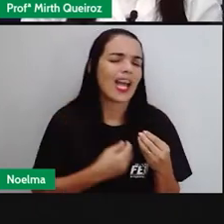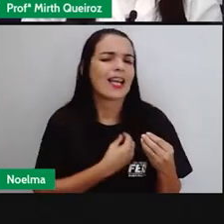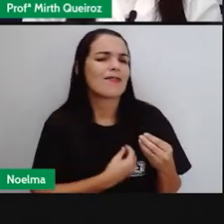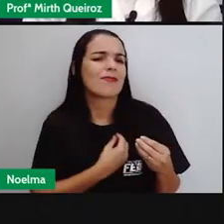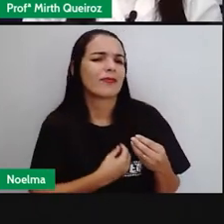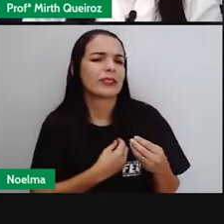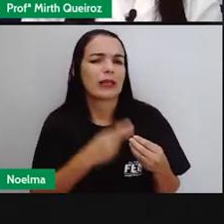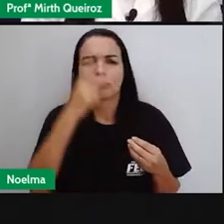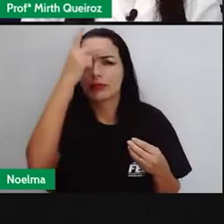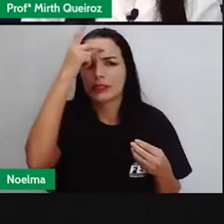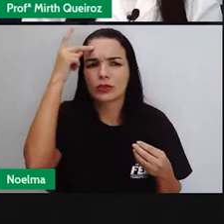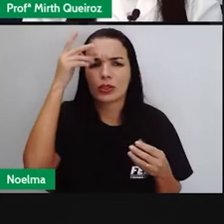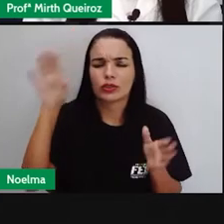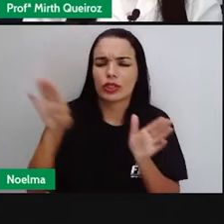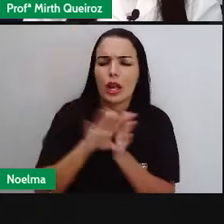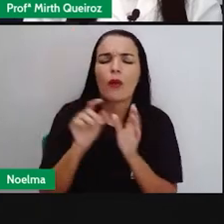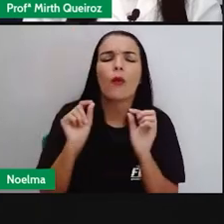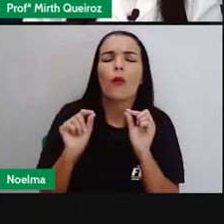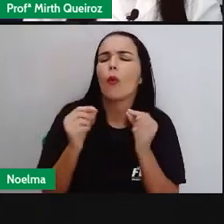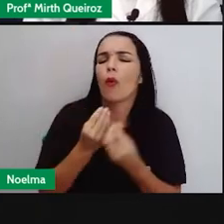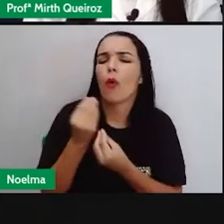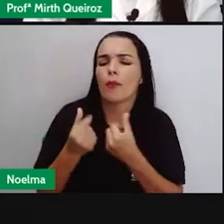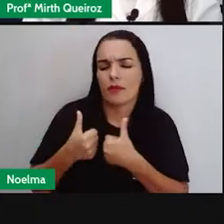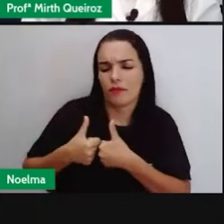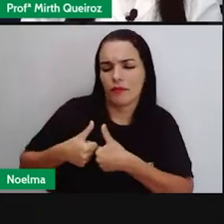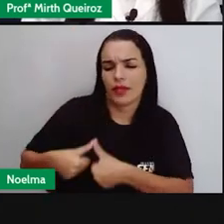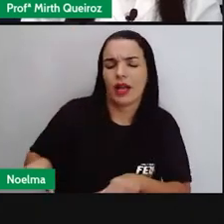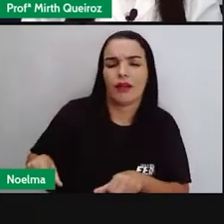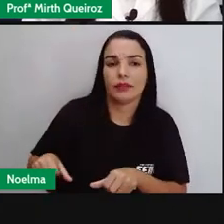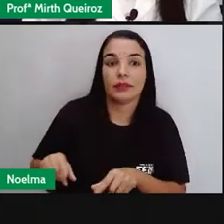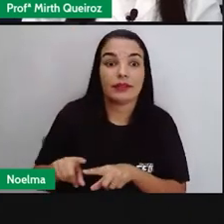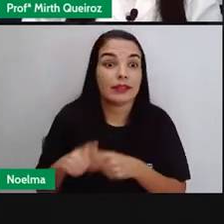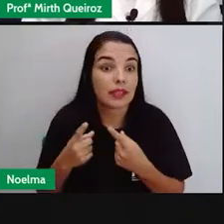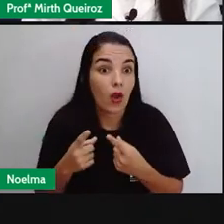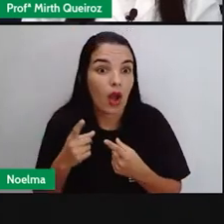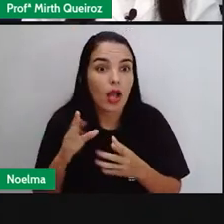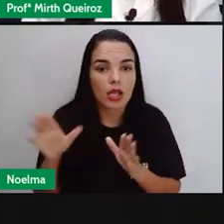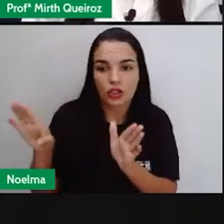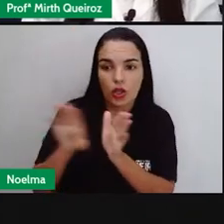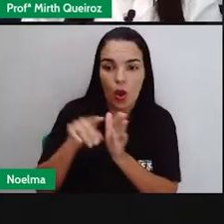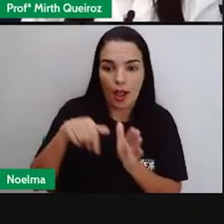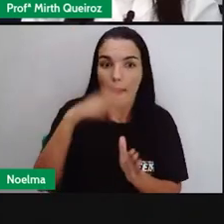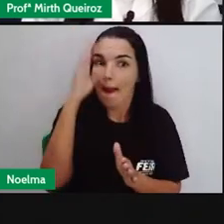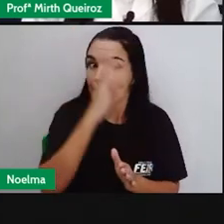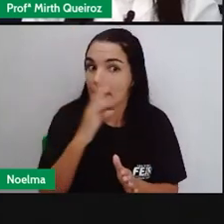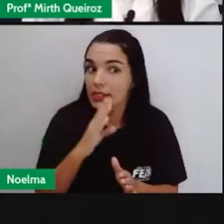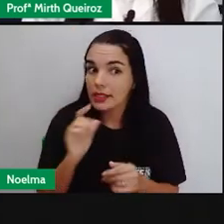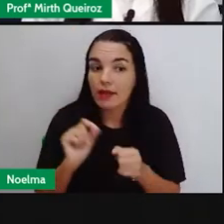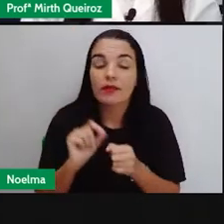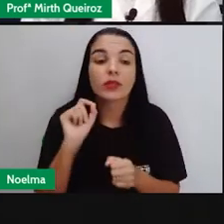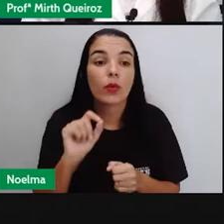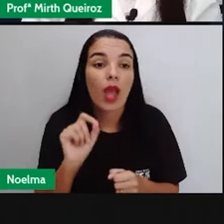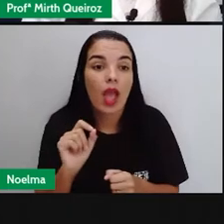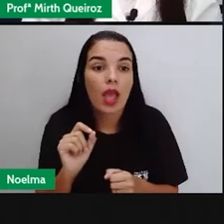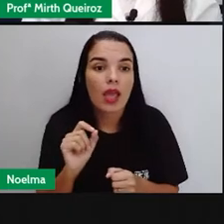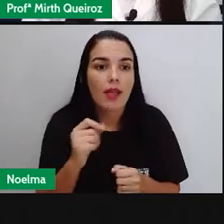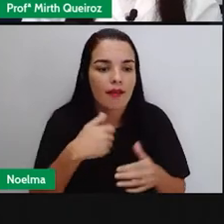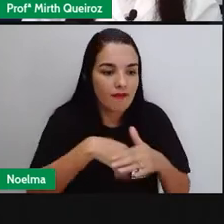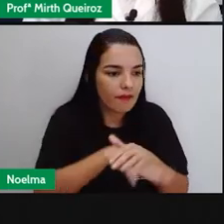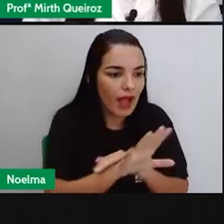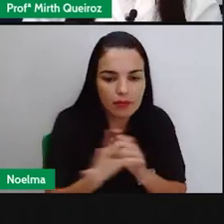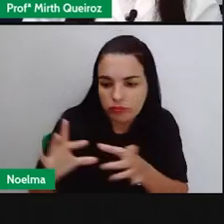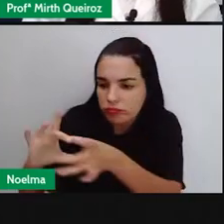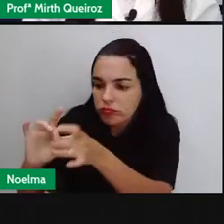imigrantes no Brasil? Chegando no Brasil, os imigrantes eram contratados pelo sistema de parceria. Nesse